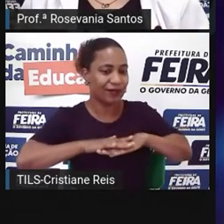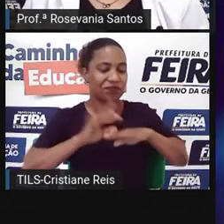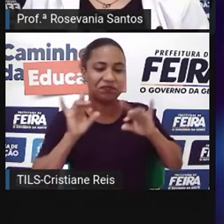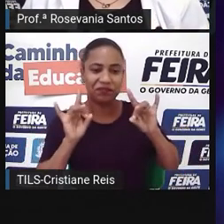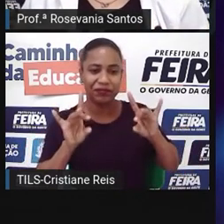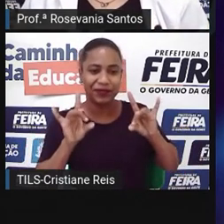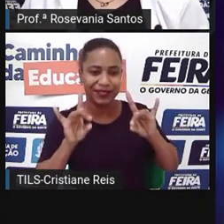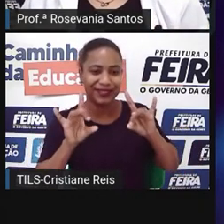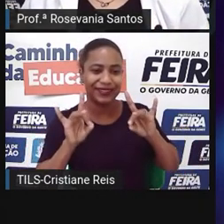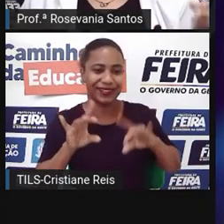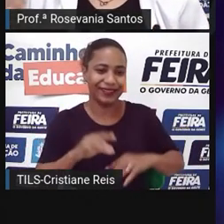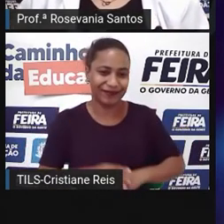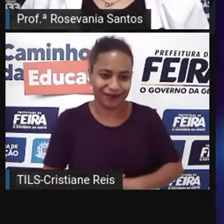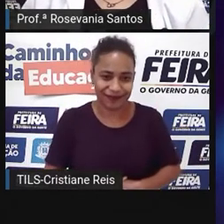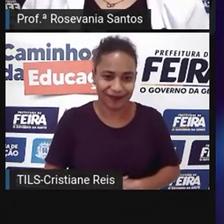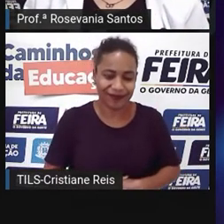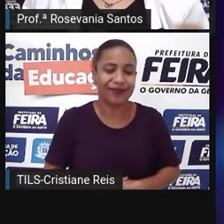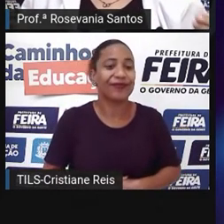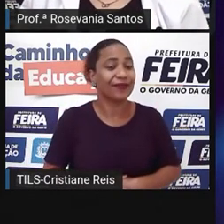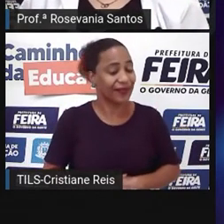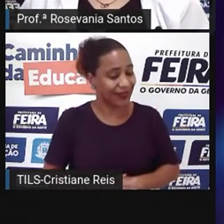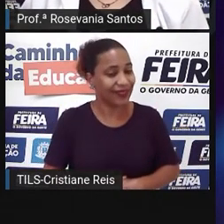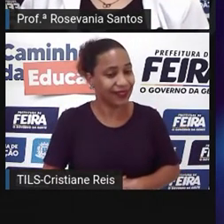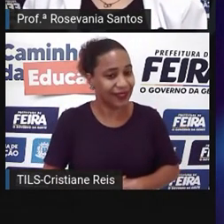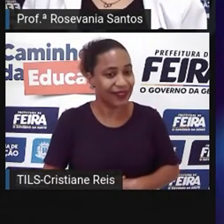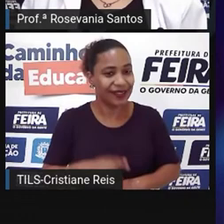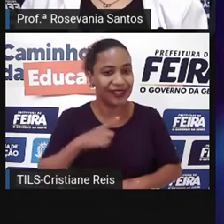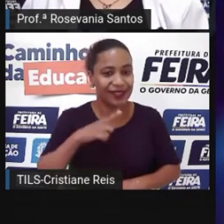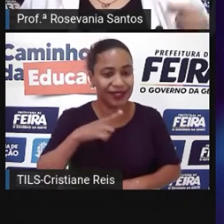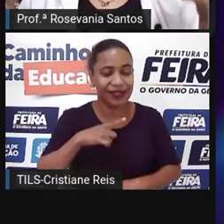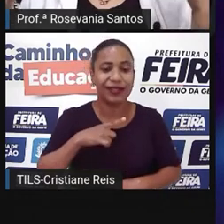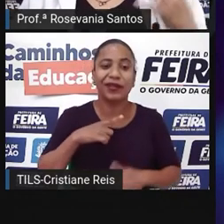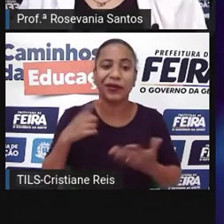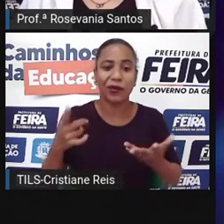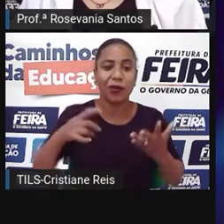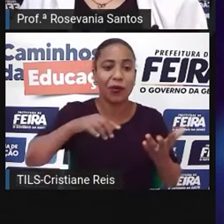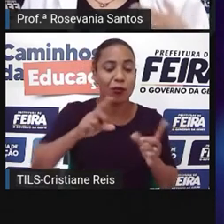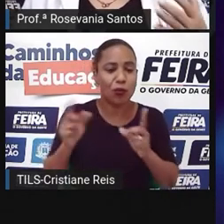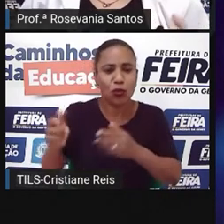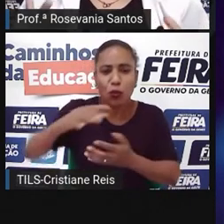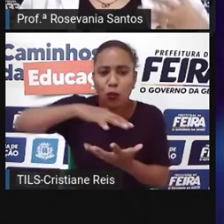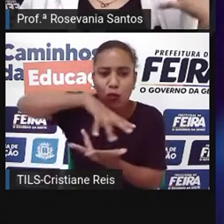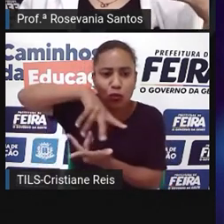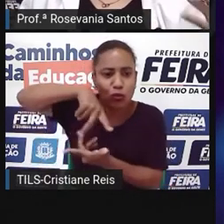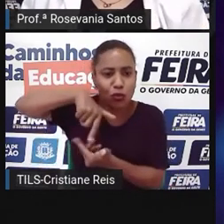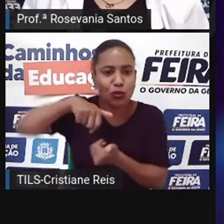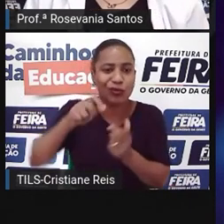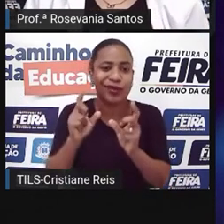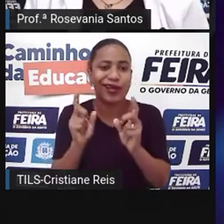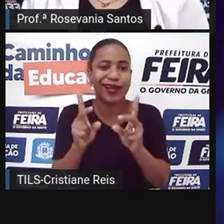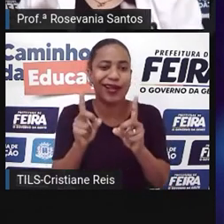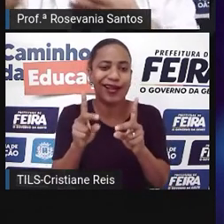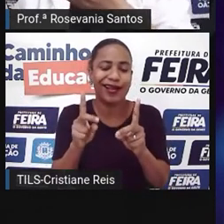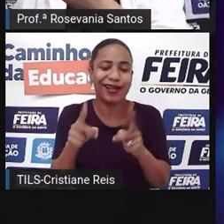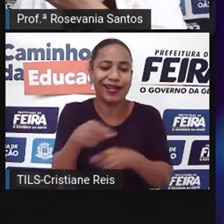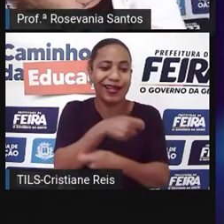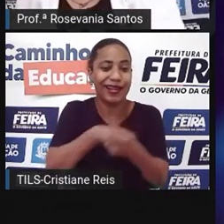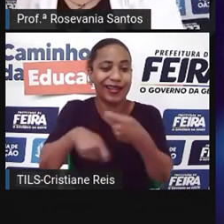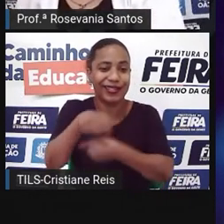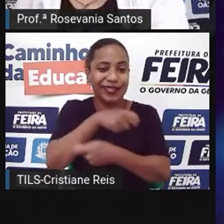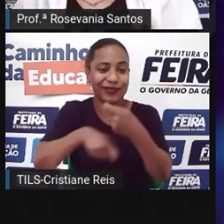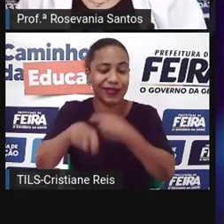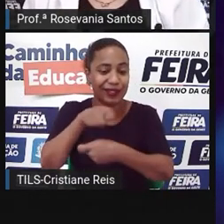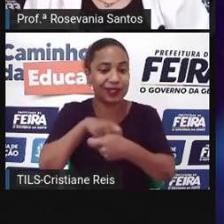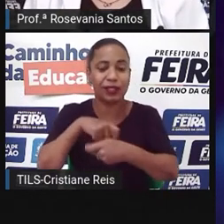bora dizer assim, disputada até, né, no mercado mundial e que fazem com que essa produção aumente chegando ao ponto